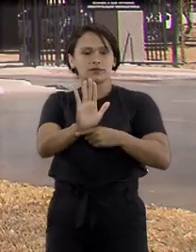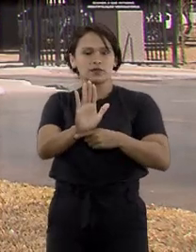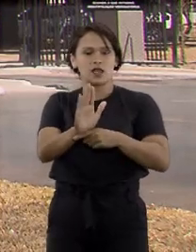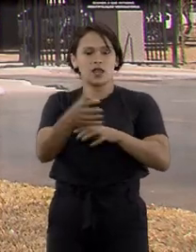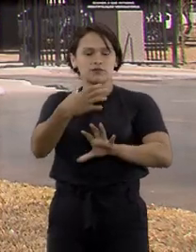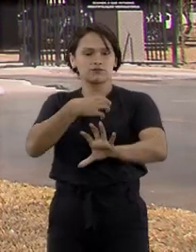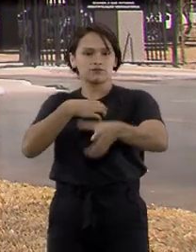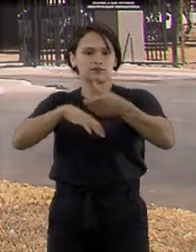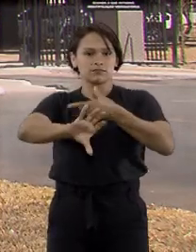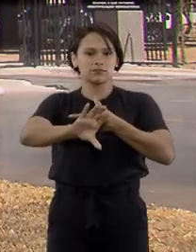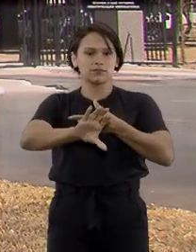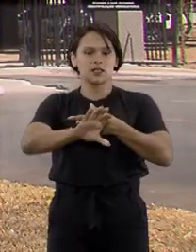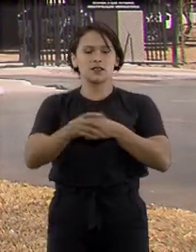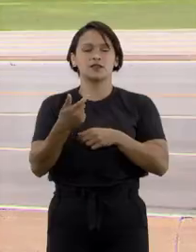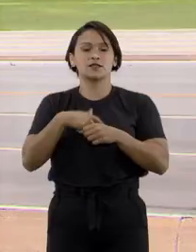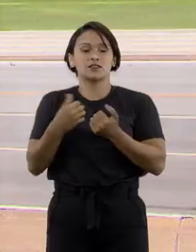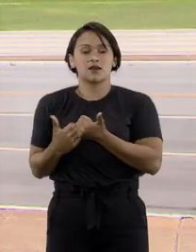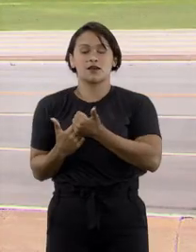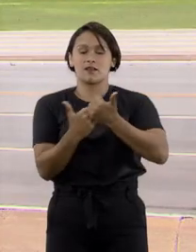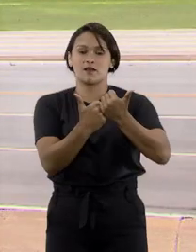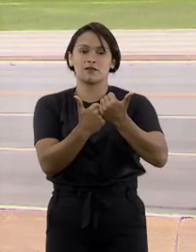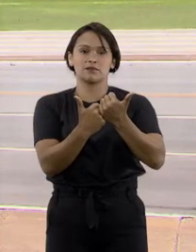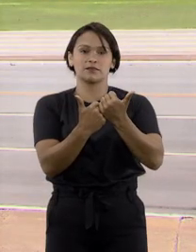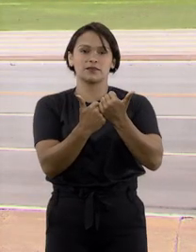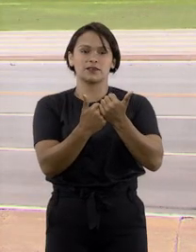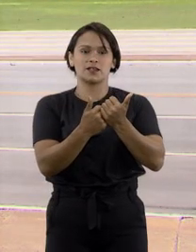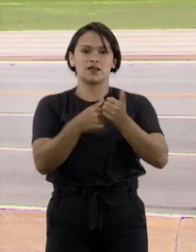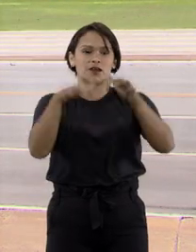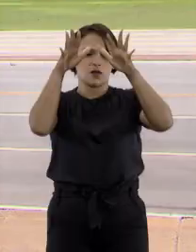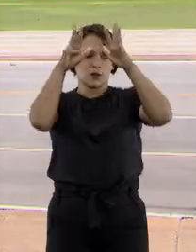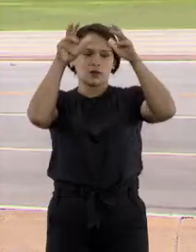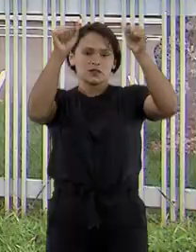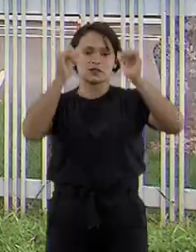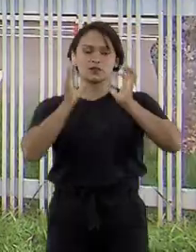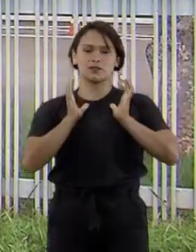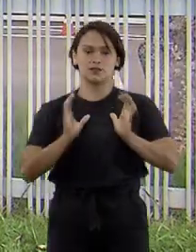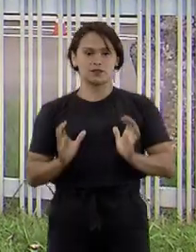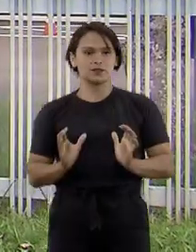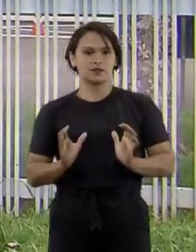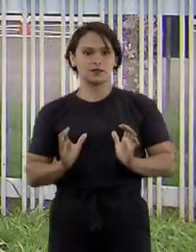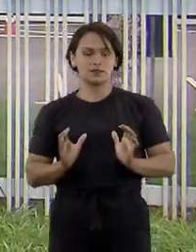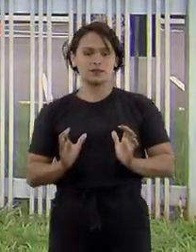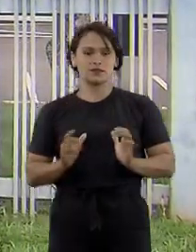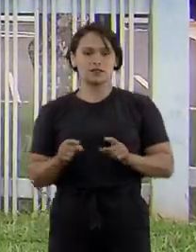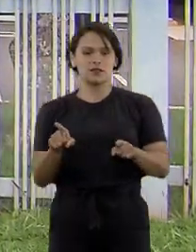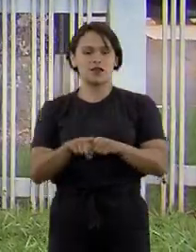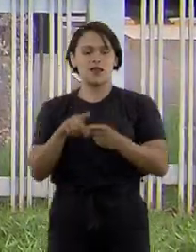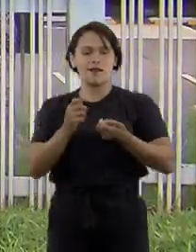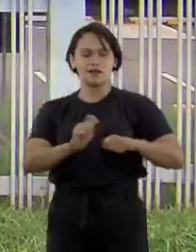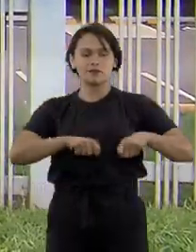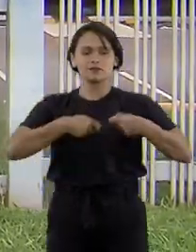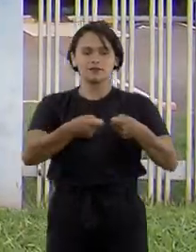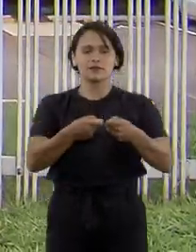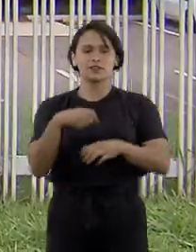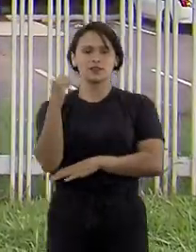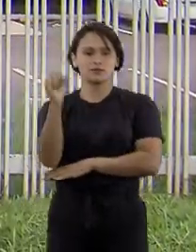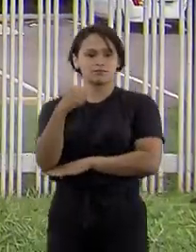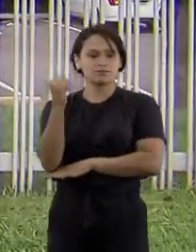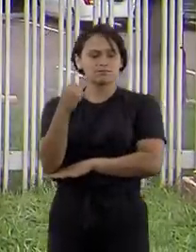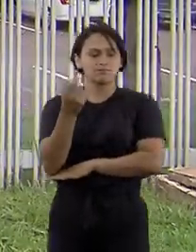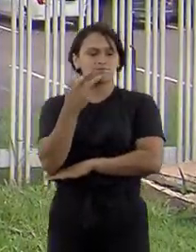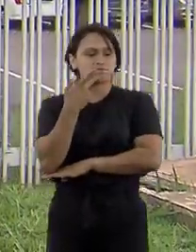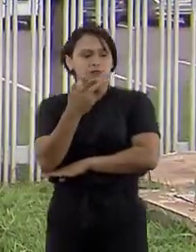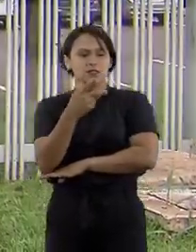solidariedade e auxiliar o tribunal da cidadania a enfrentar a